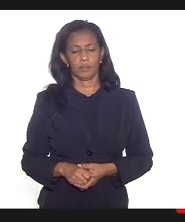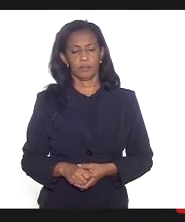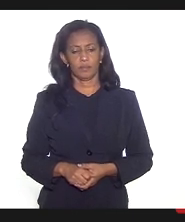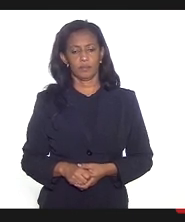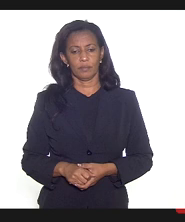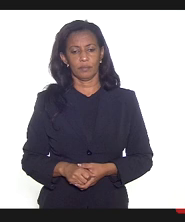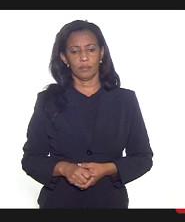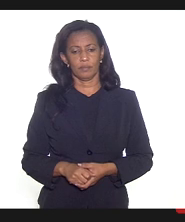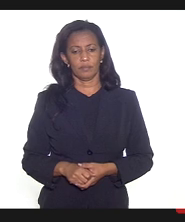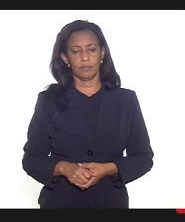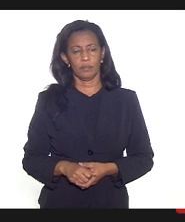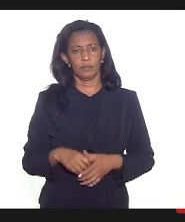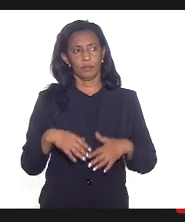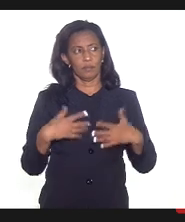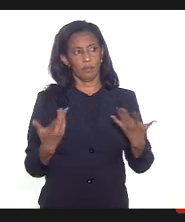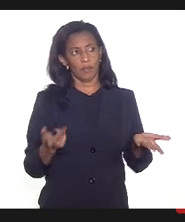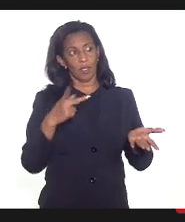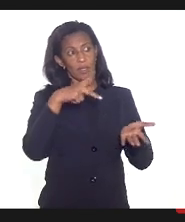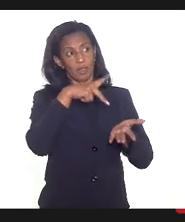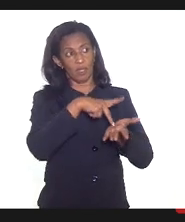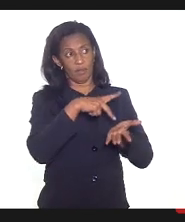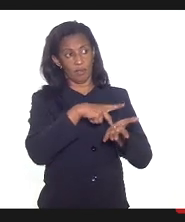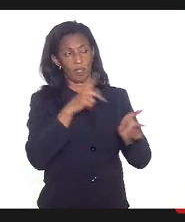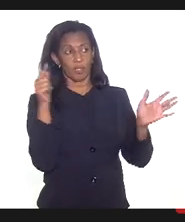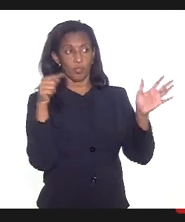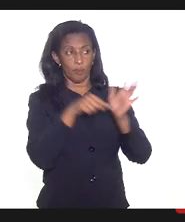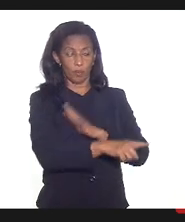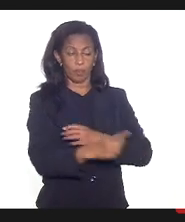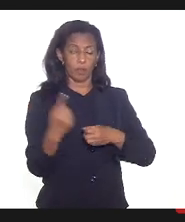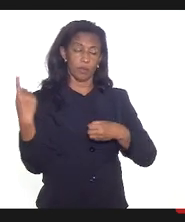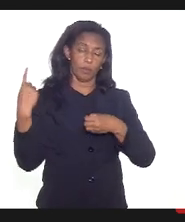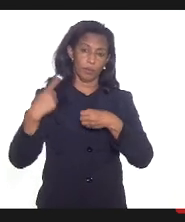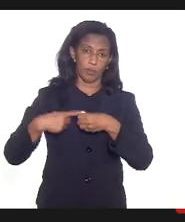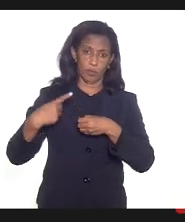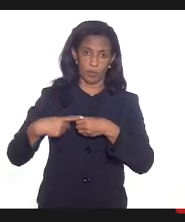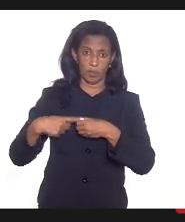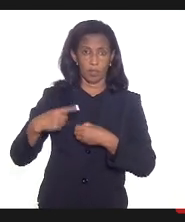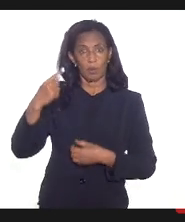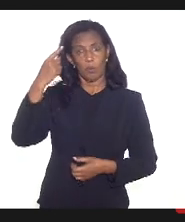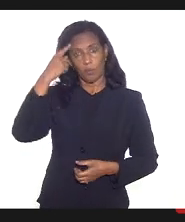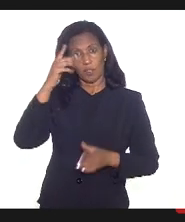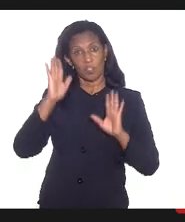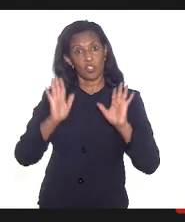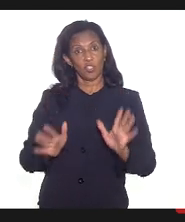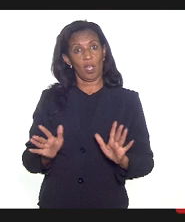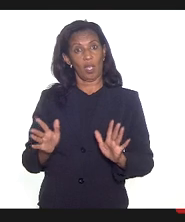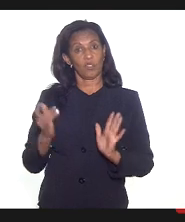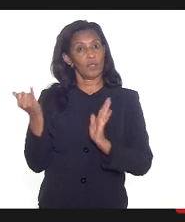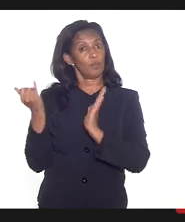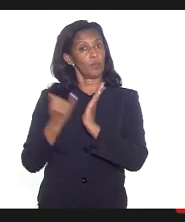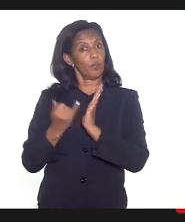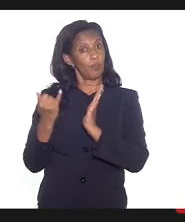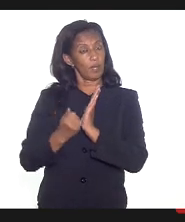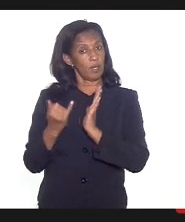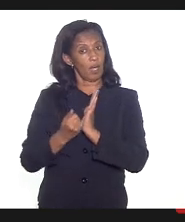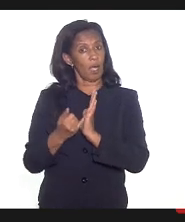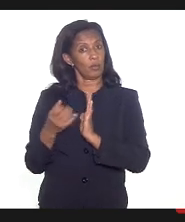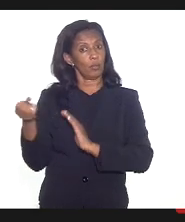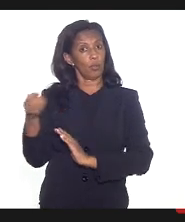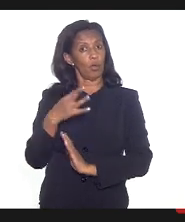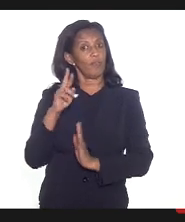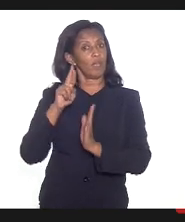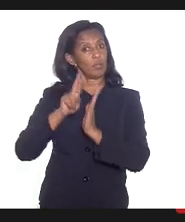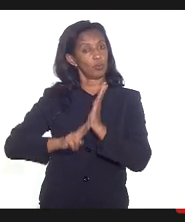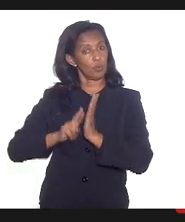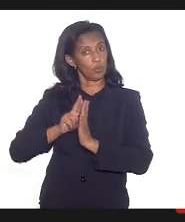na realidade eu perguntei sobre os municípios até porque eu pensei que já tivesse publicado essa nova resolução